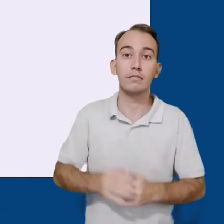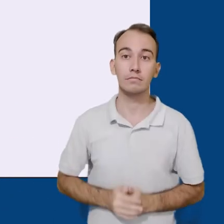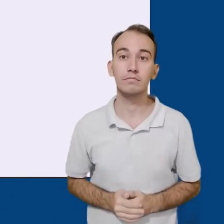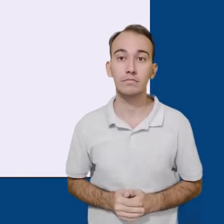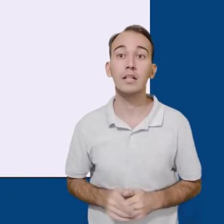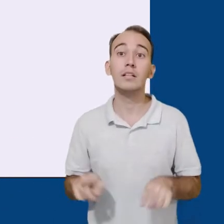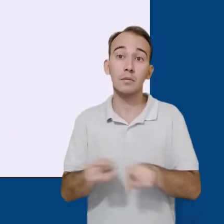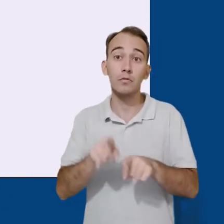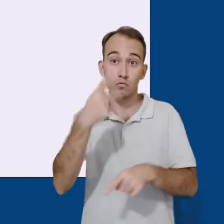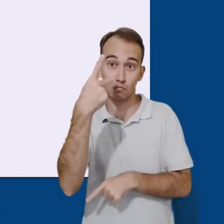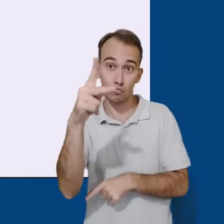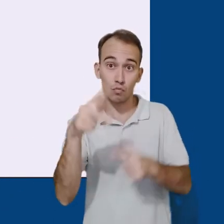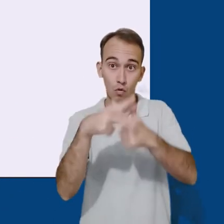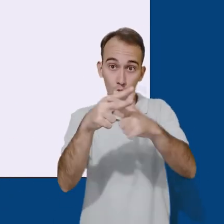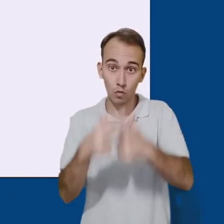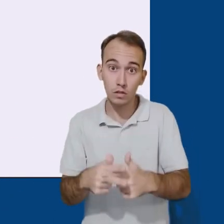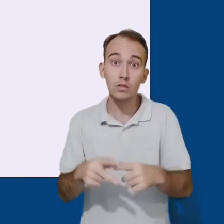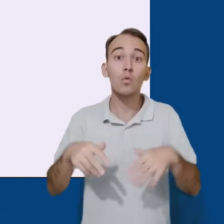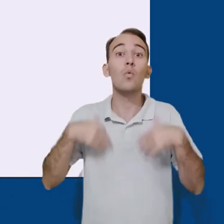respectivos formatos.